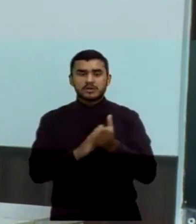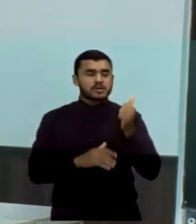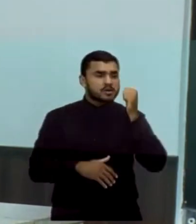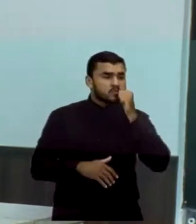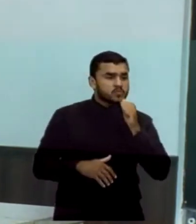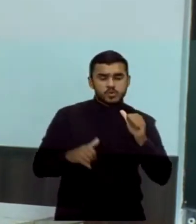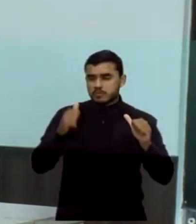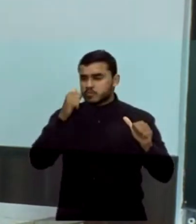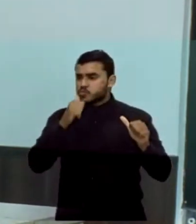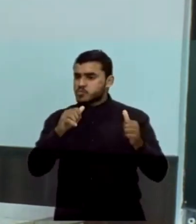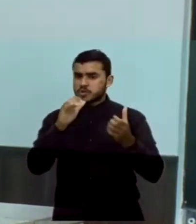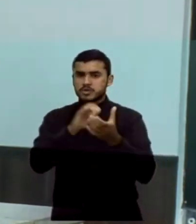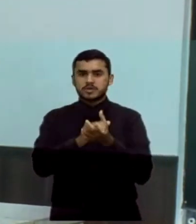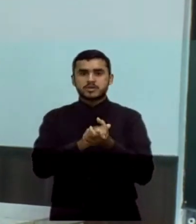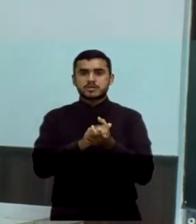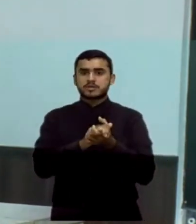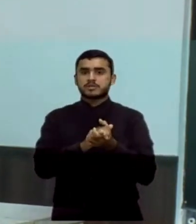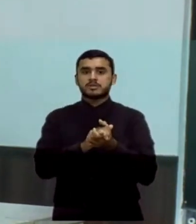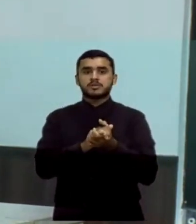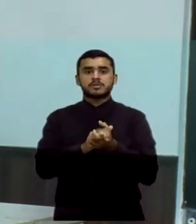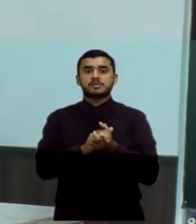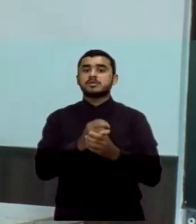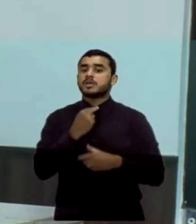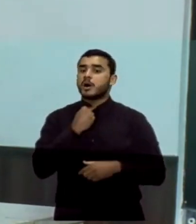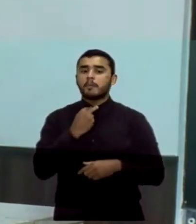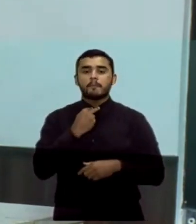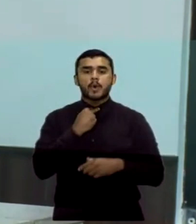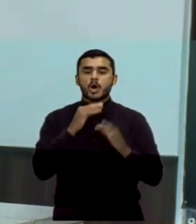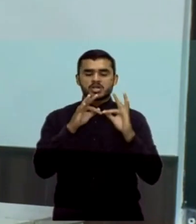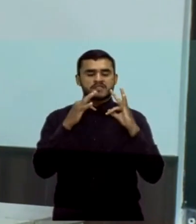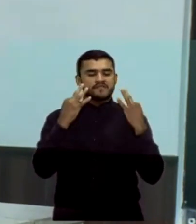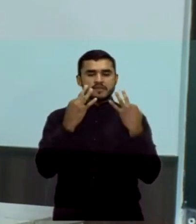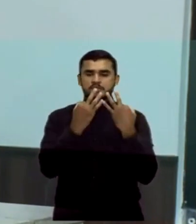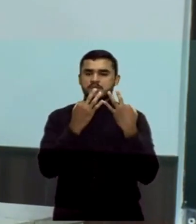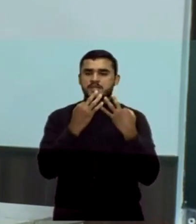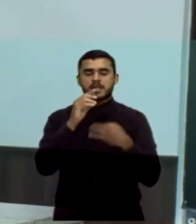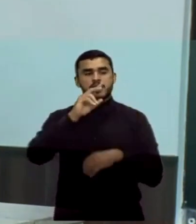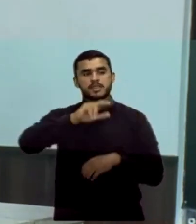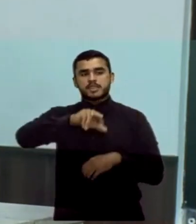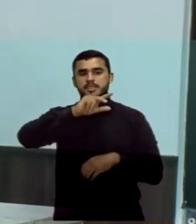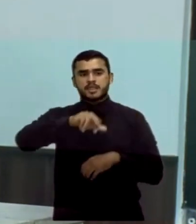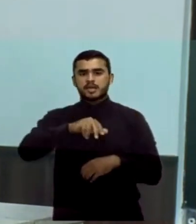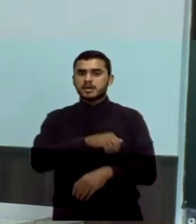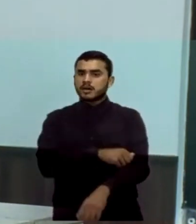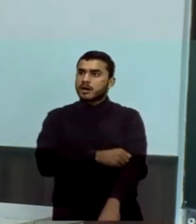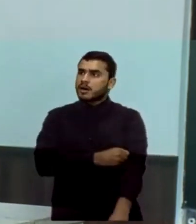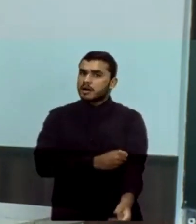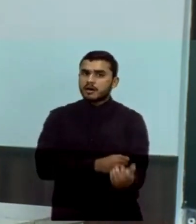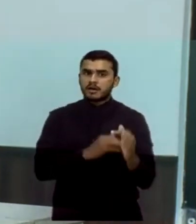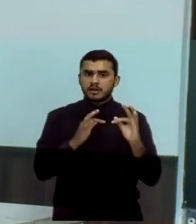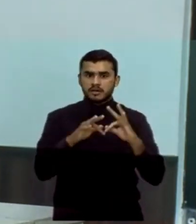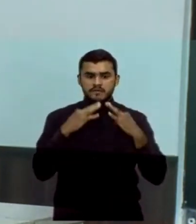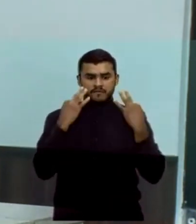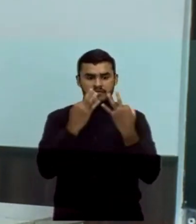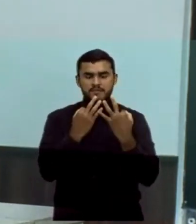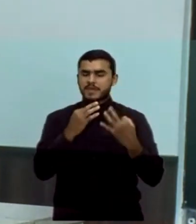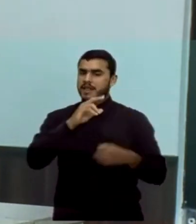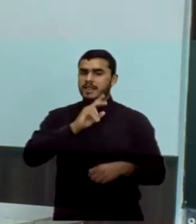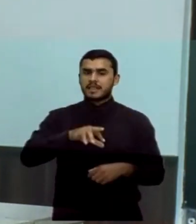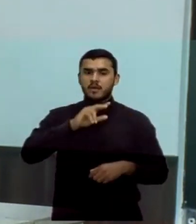denominadas como uma família ou como um núcleo familiar.